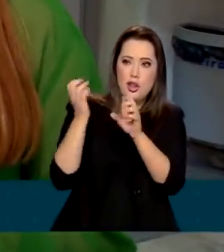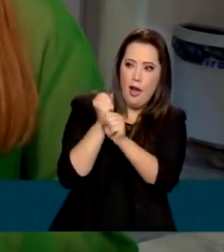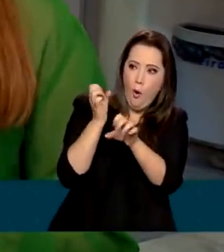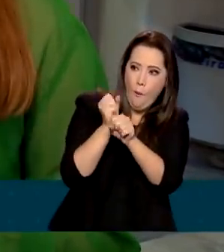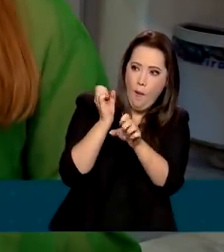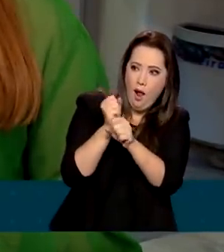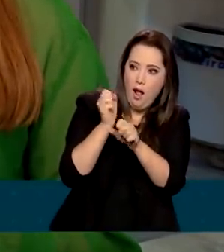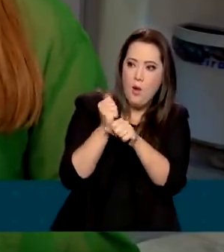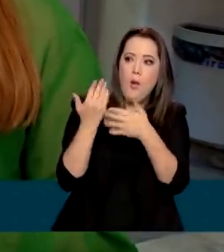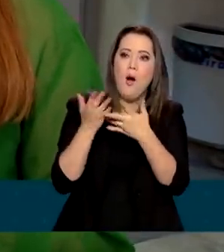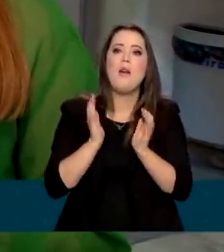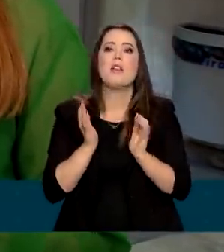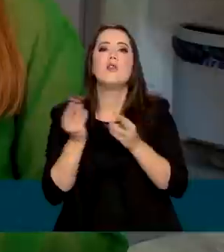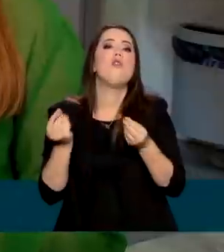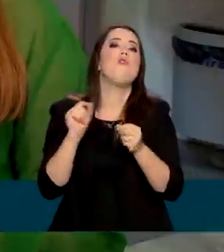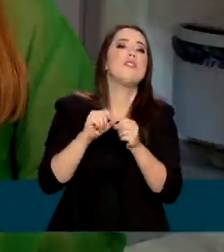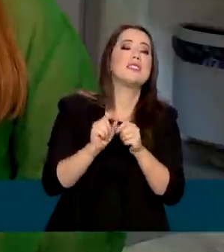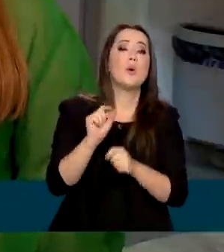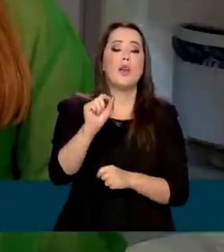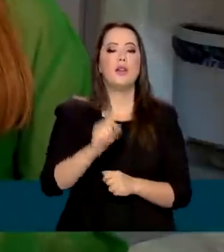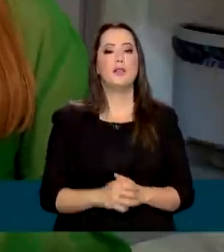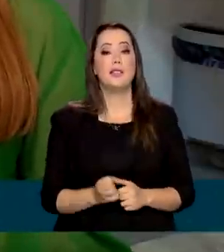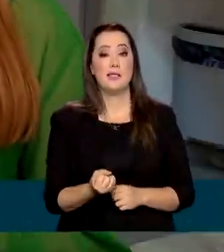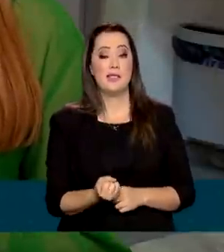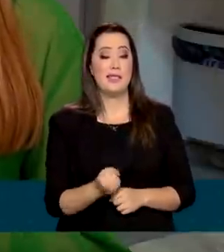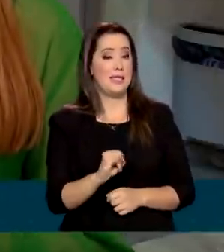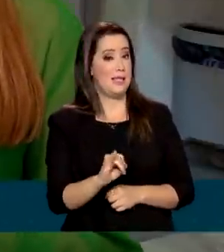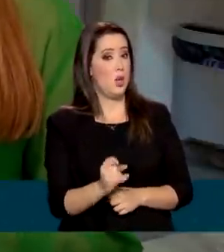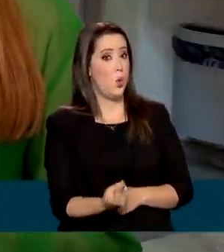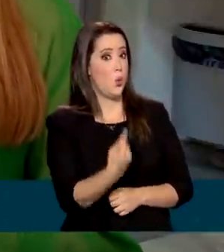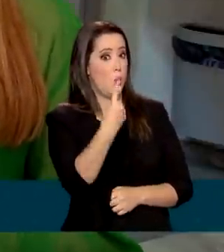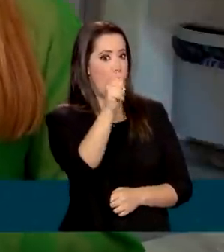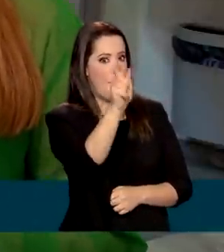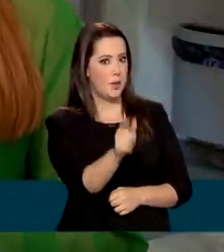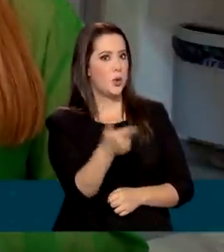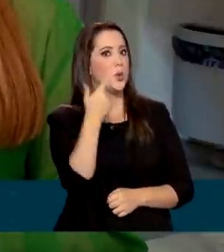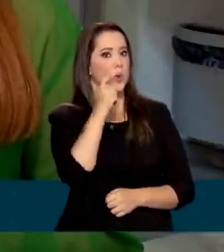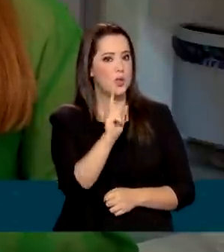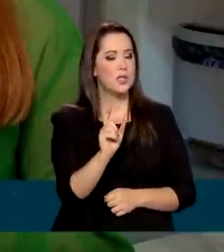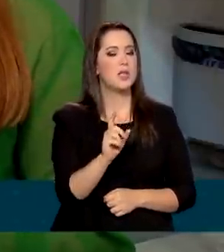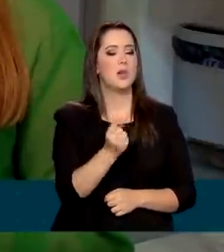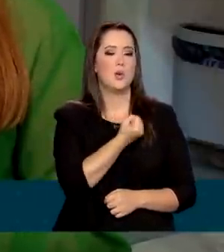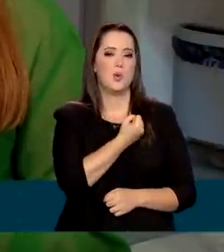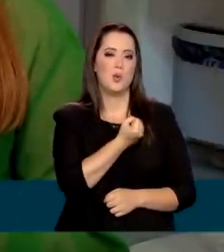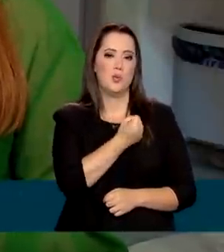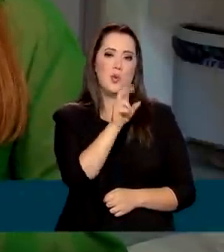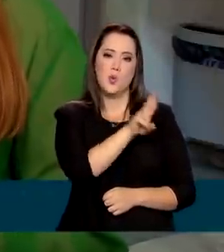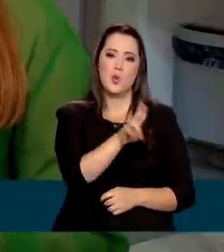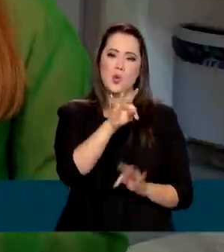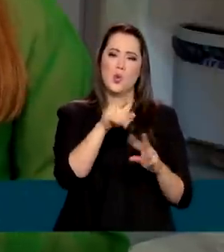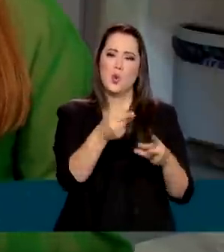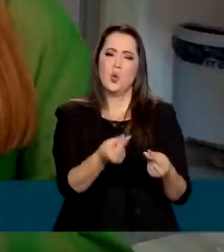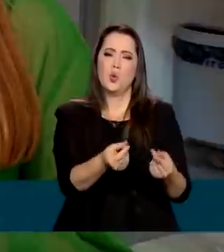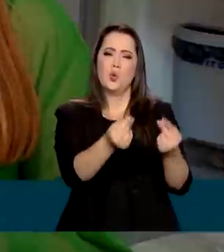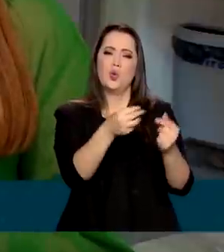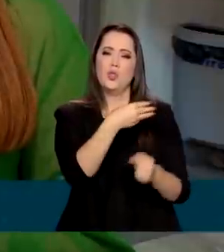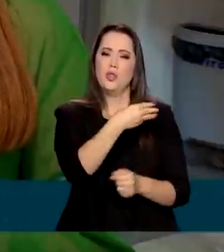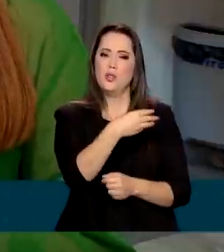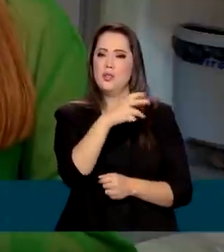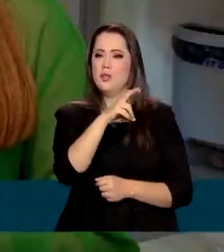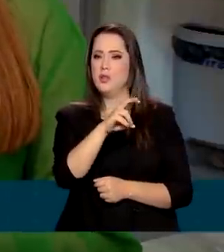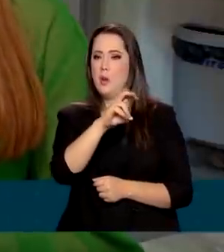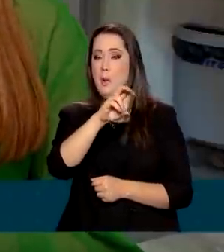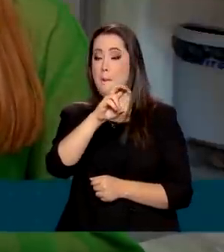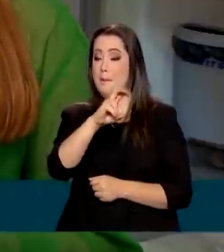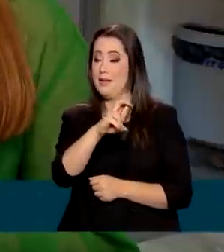Caso apenas um apostador acerte os números e aplique todo o prêmio recebido, os 350